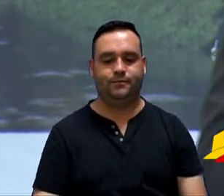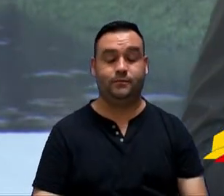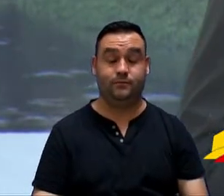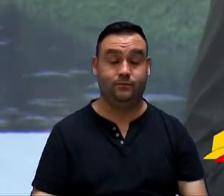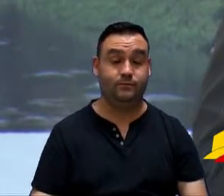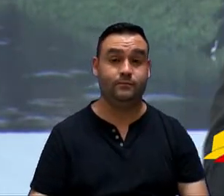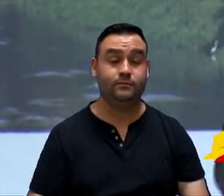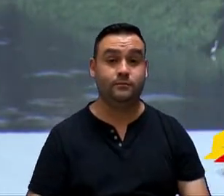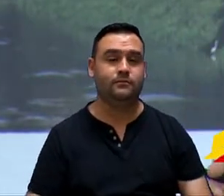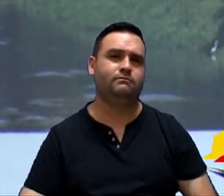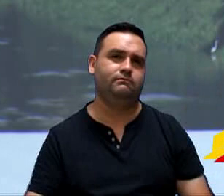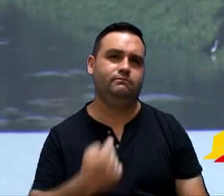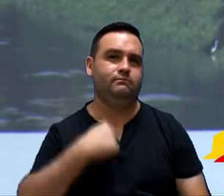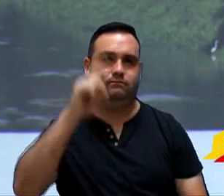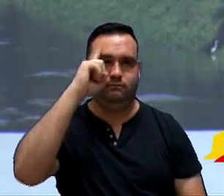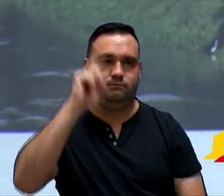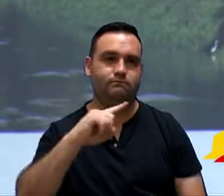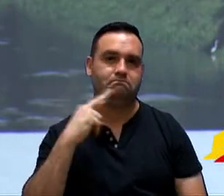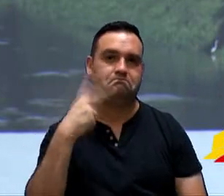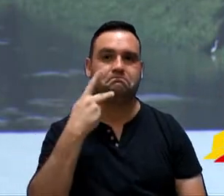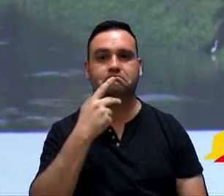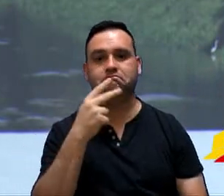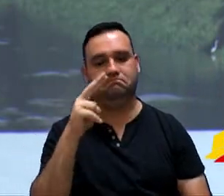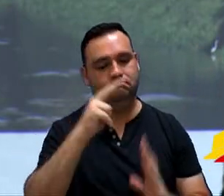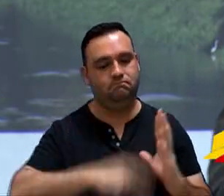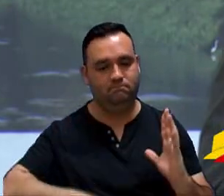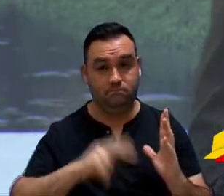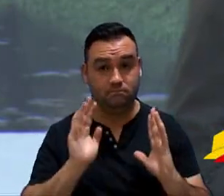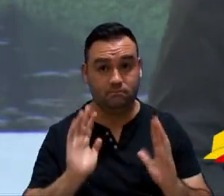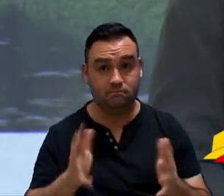E eu não sei se algum vereador ou alguma vereadora leu,